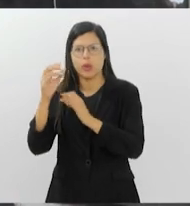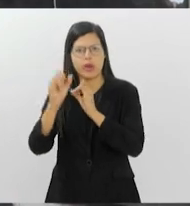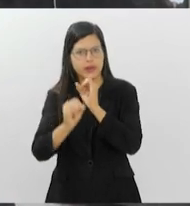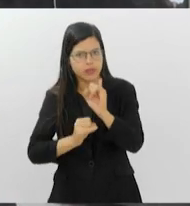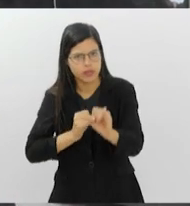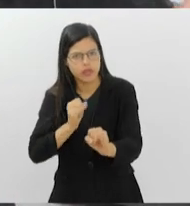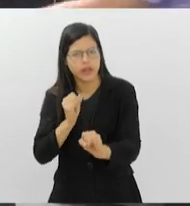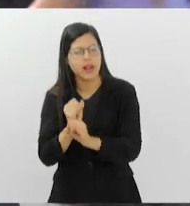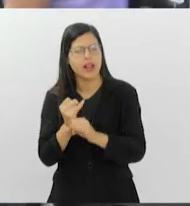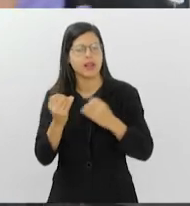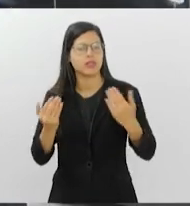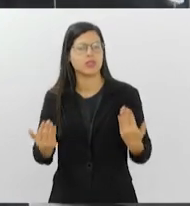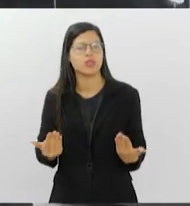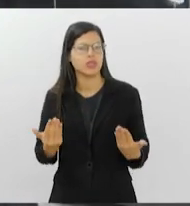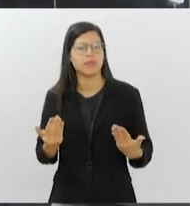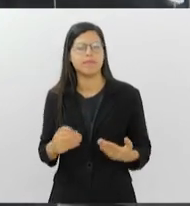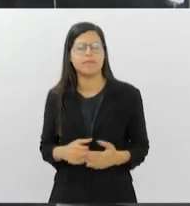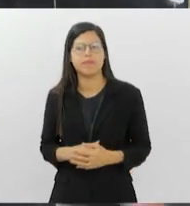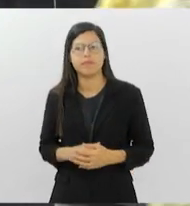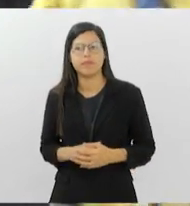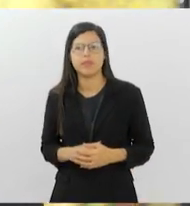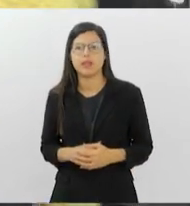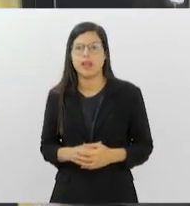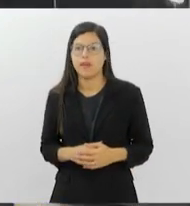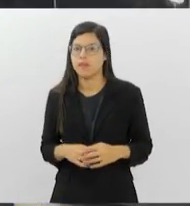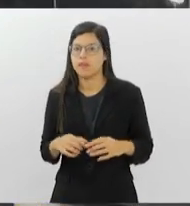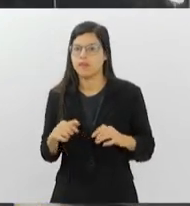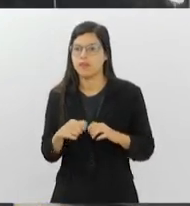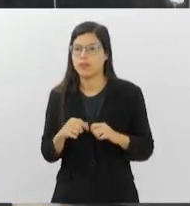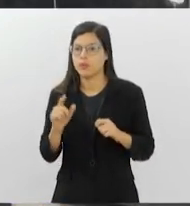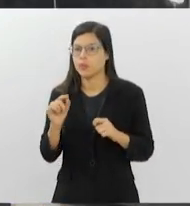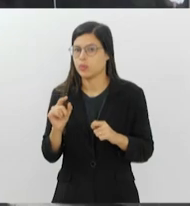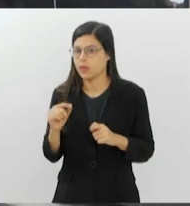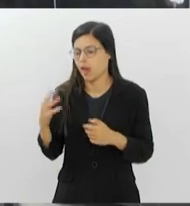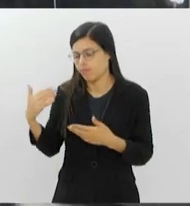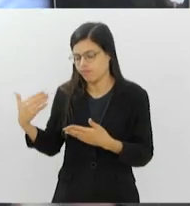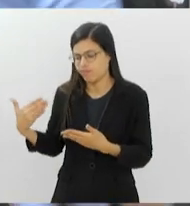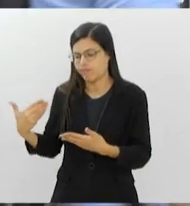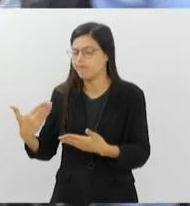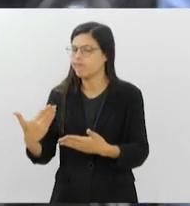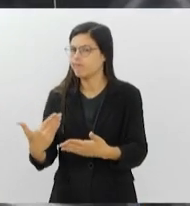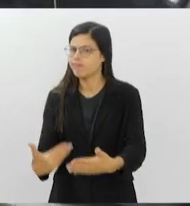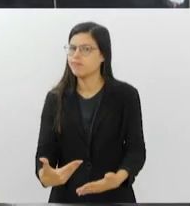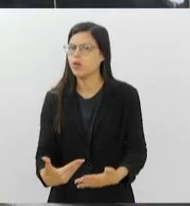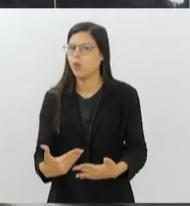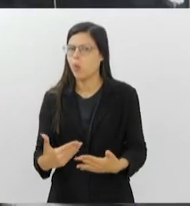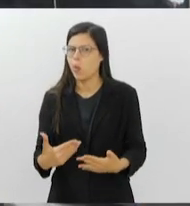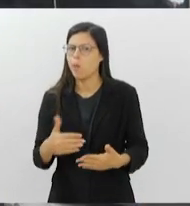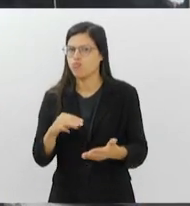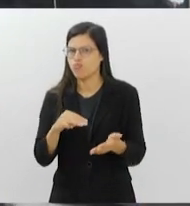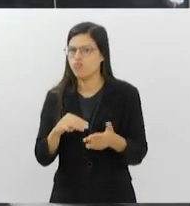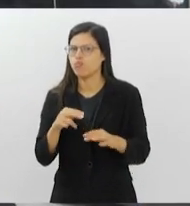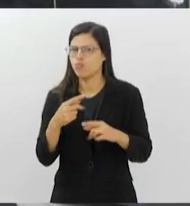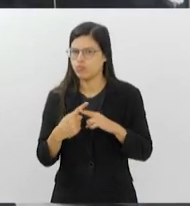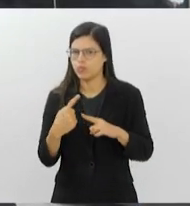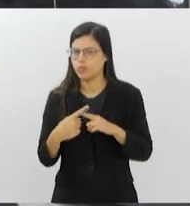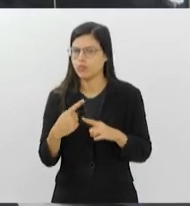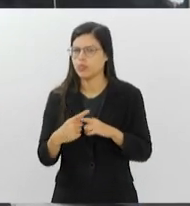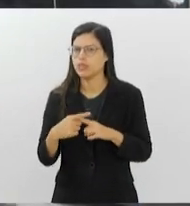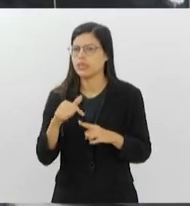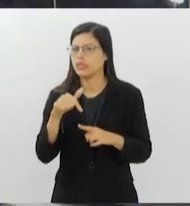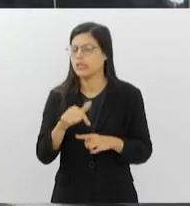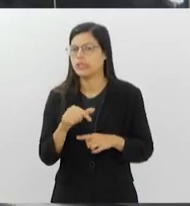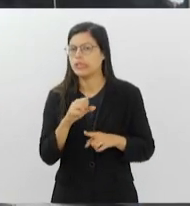às redes sociais, acaba que vem se tornando um dos fatores sociais